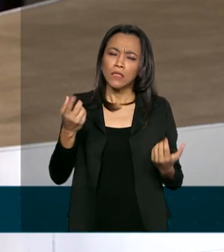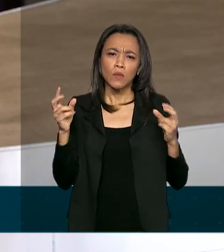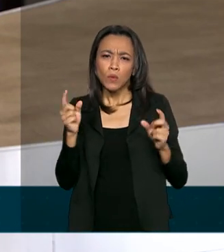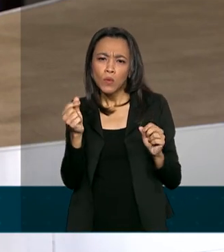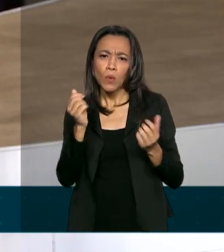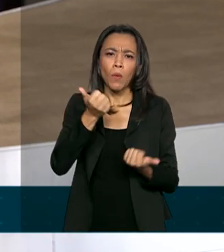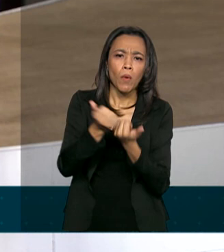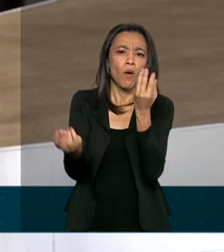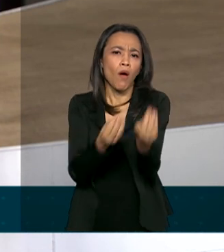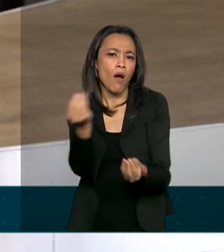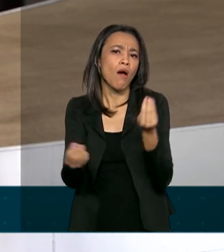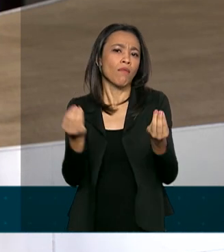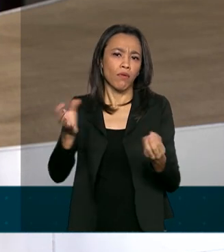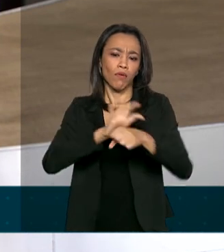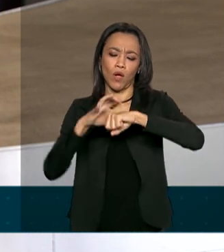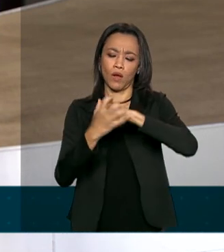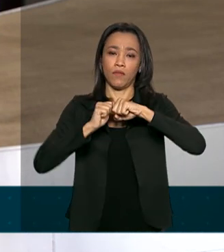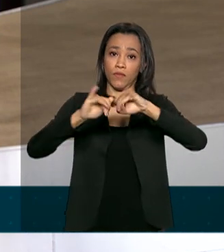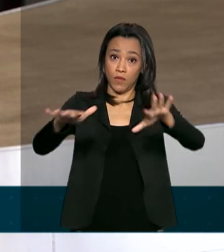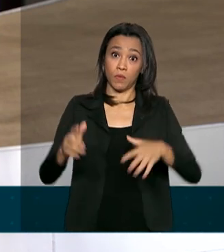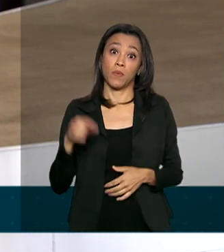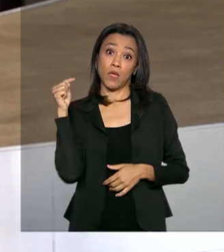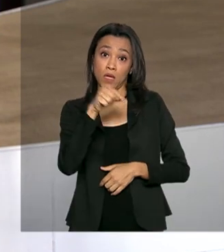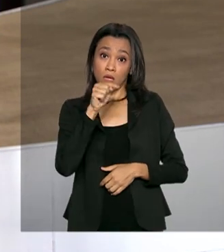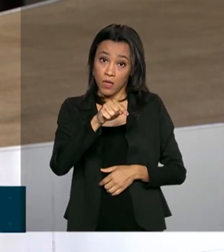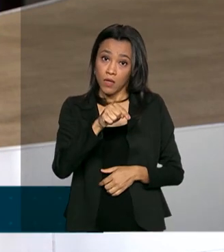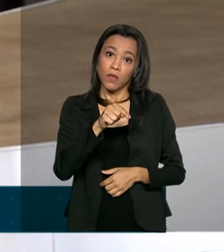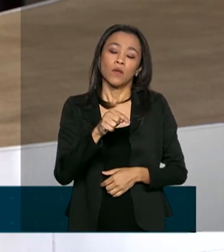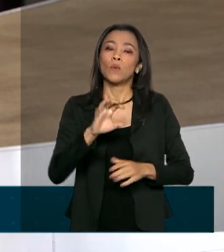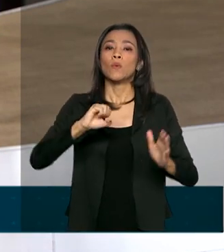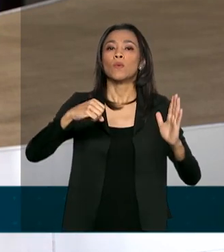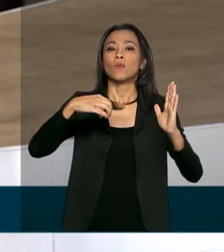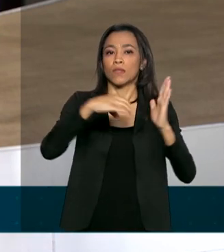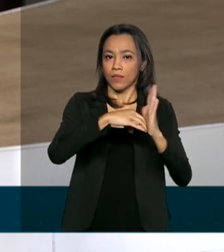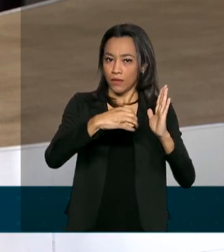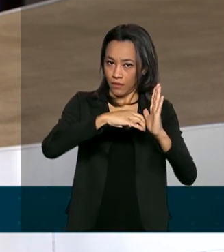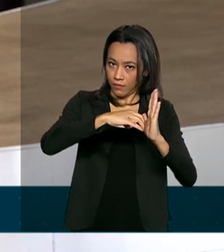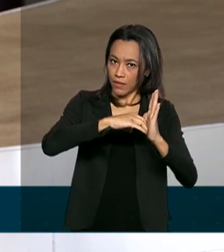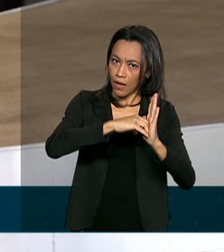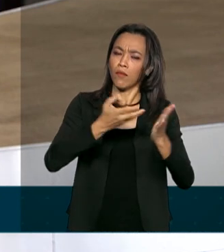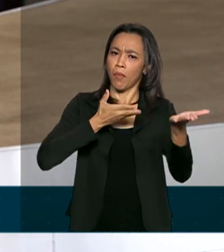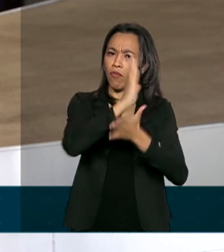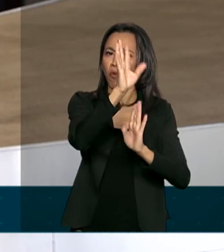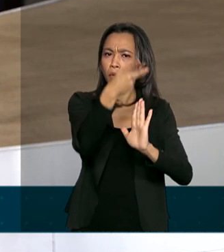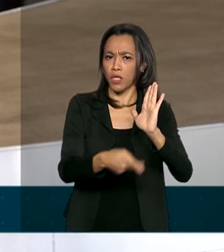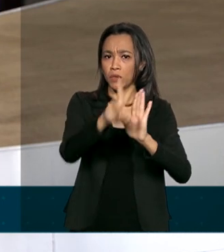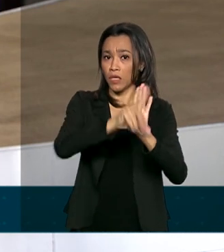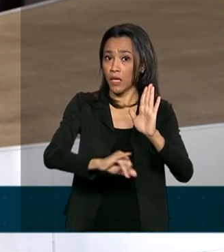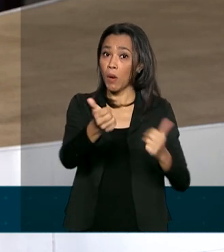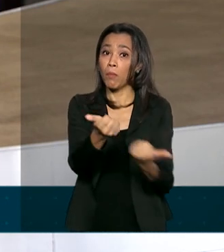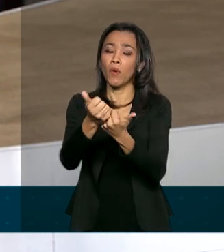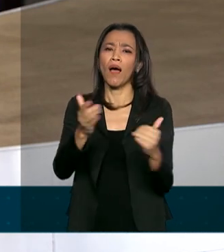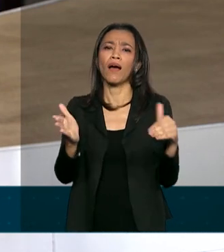enfrentamento ao coronavírus. O Senado Federal aprovou um projeto de lei que prevê um auxílio financeiro de até